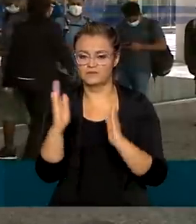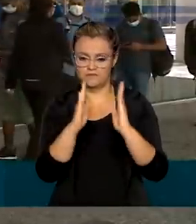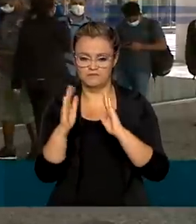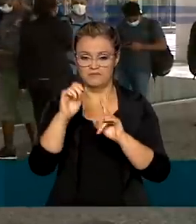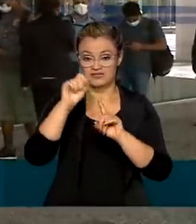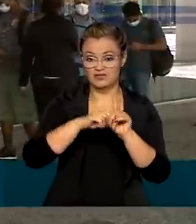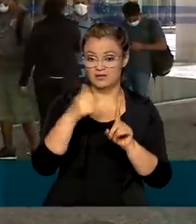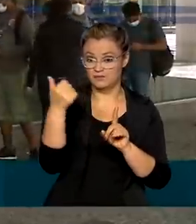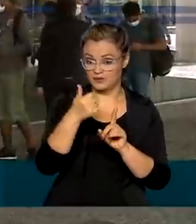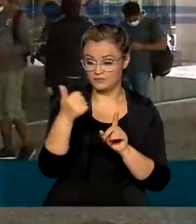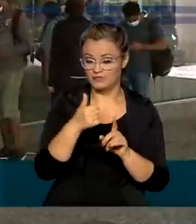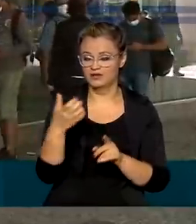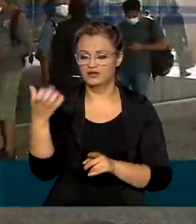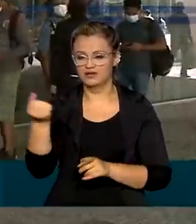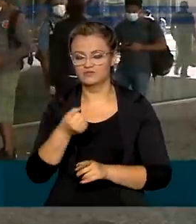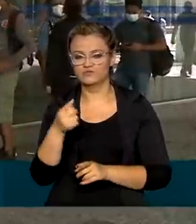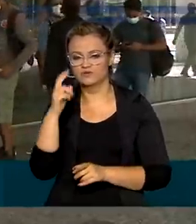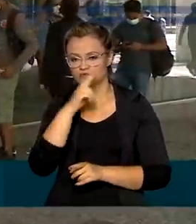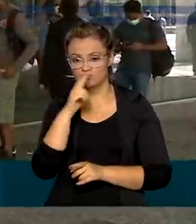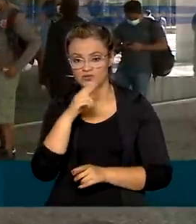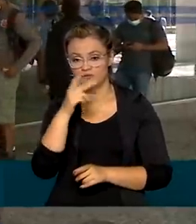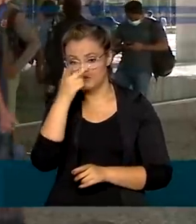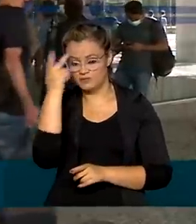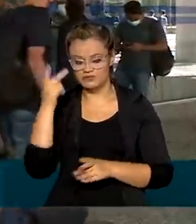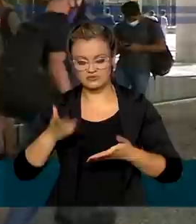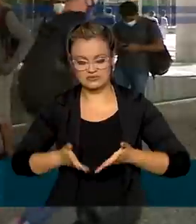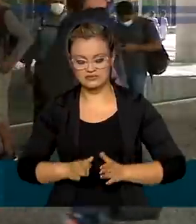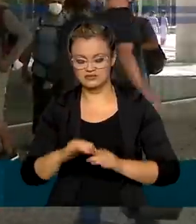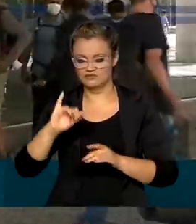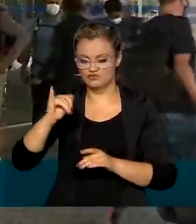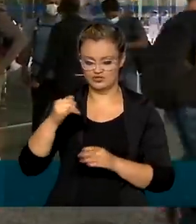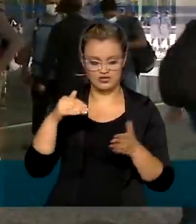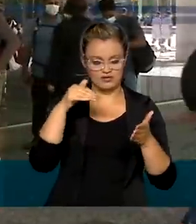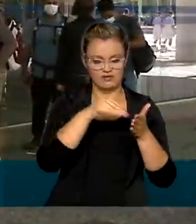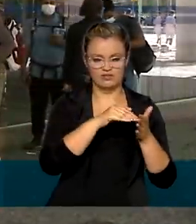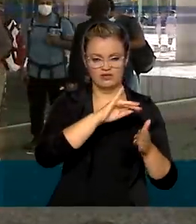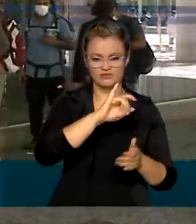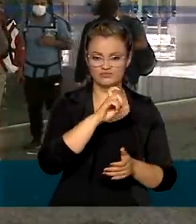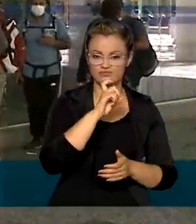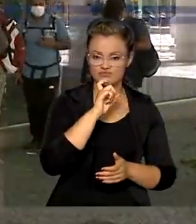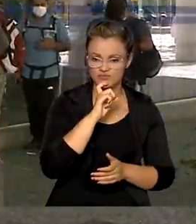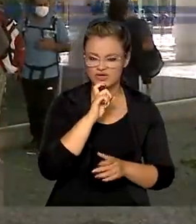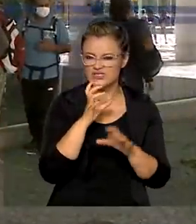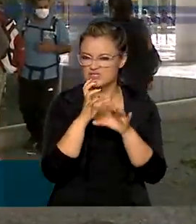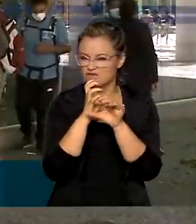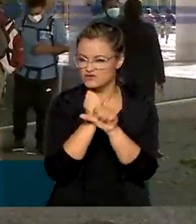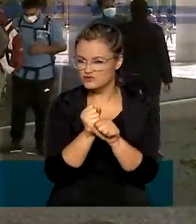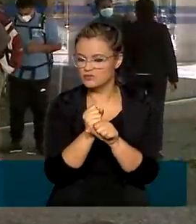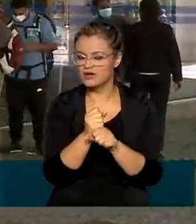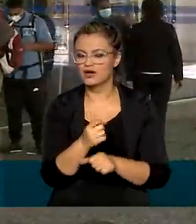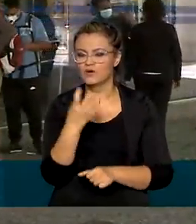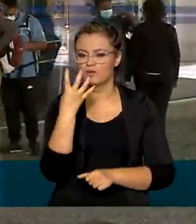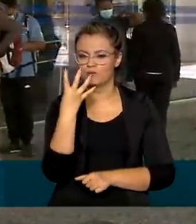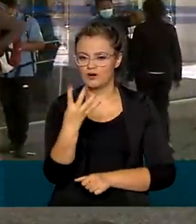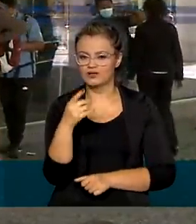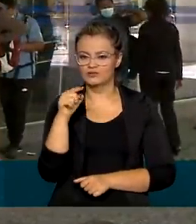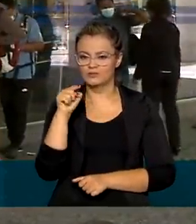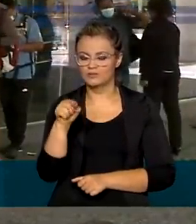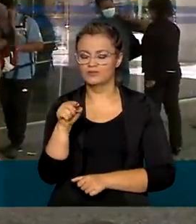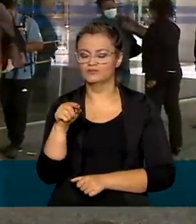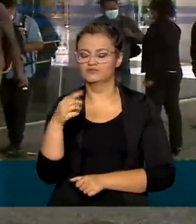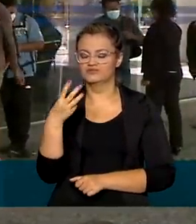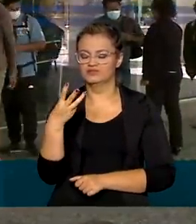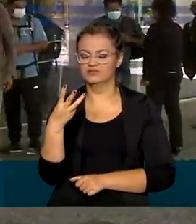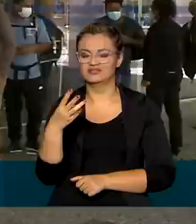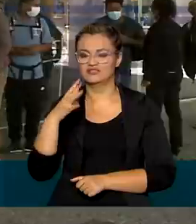parcela do auxílio para os nascidos nos meses de janeiro a julho. Somando tudo, vamos ter um total de 4,3 bilhões